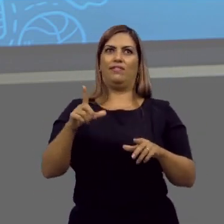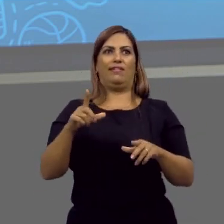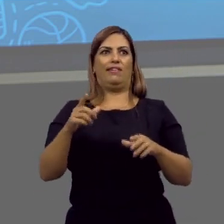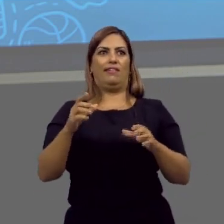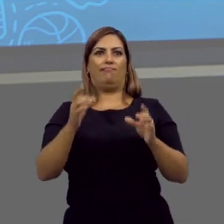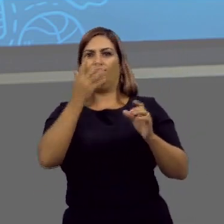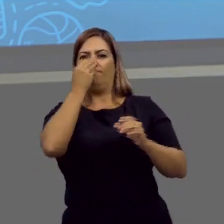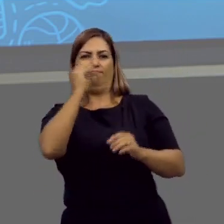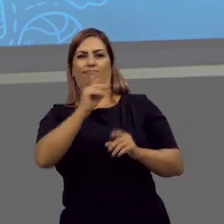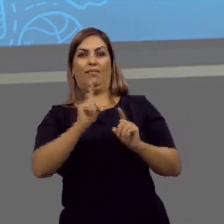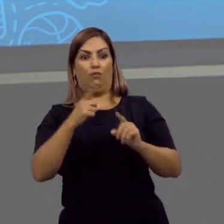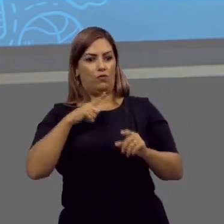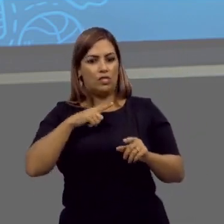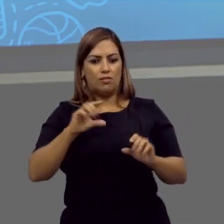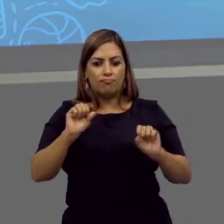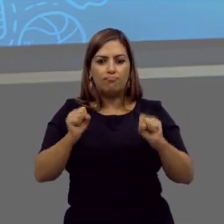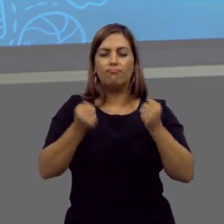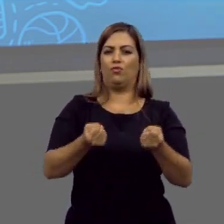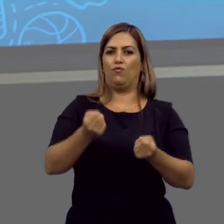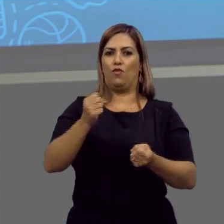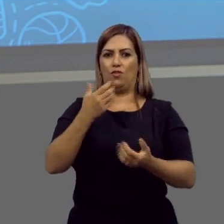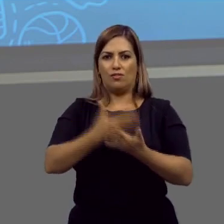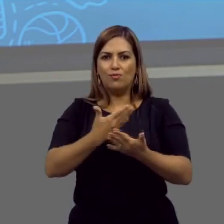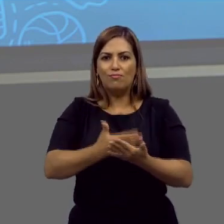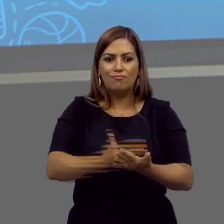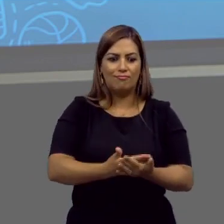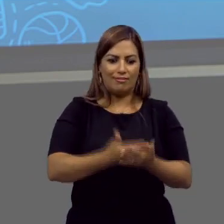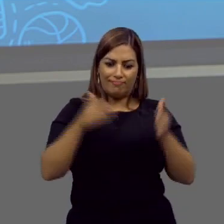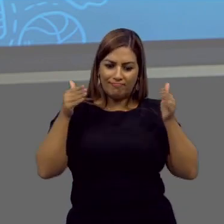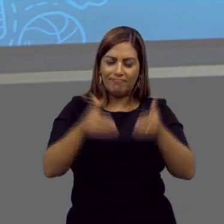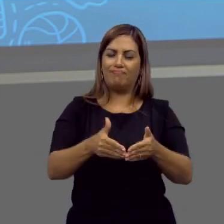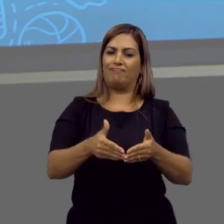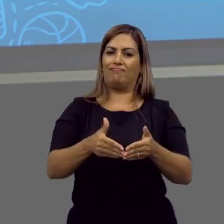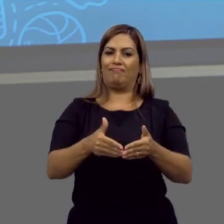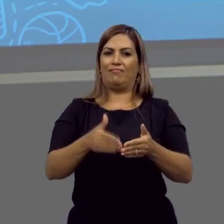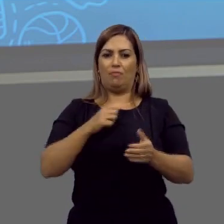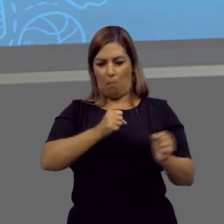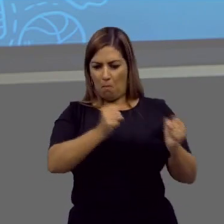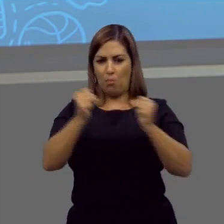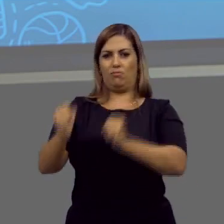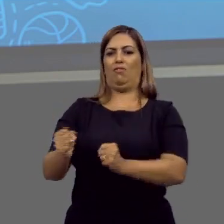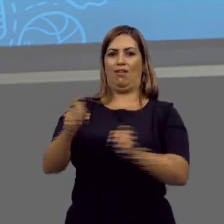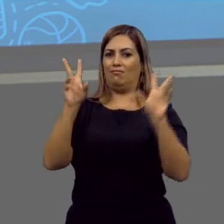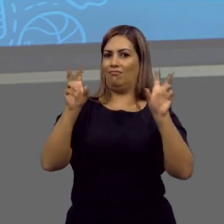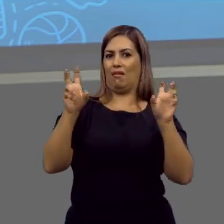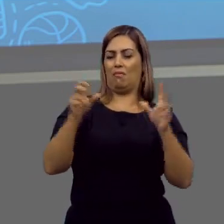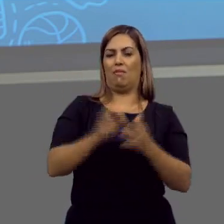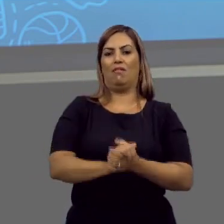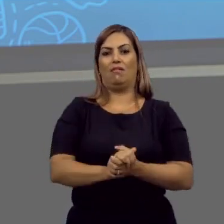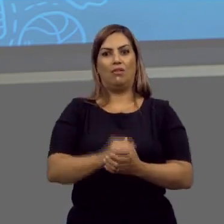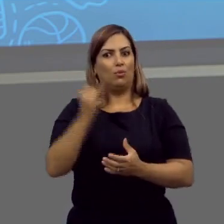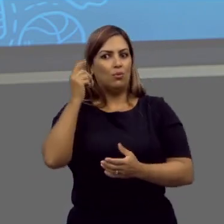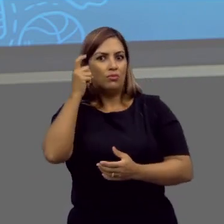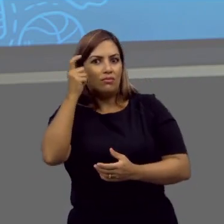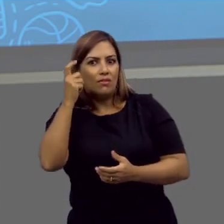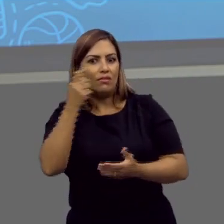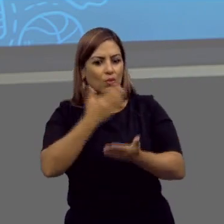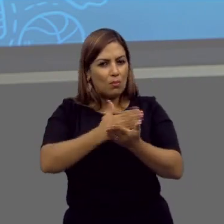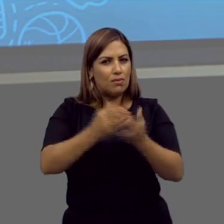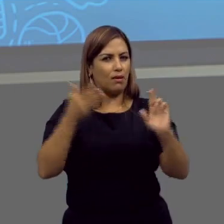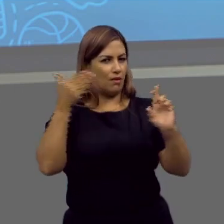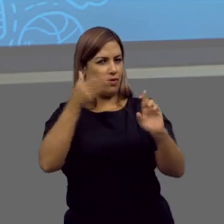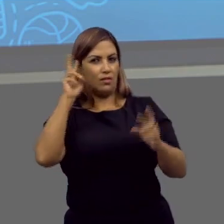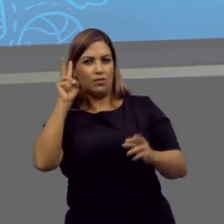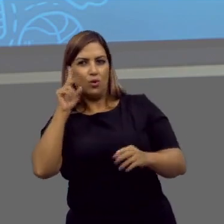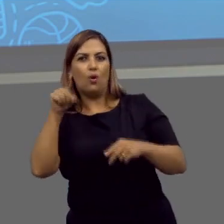conforto e, automaticamente, também, do senso comum. Te coloca como alguém imponente no assunto. Então, tente começar com aquela